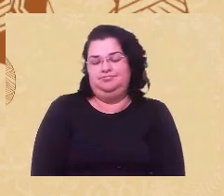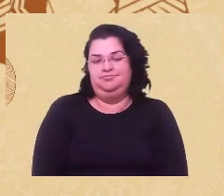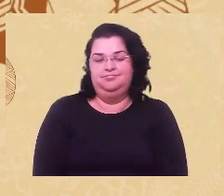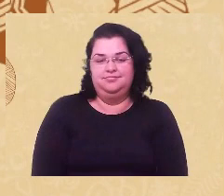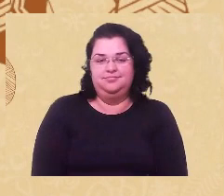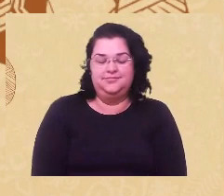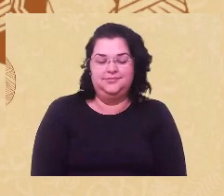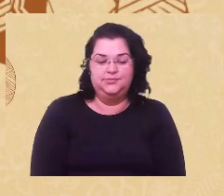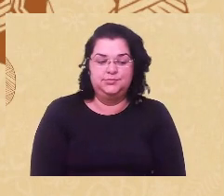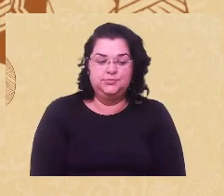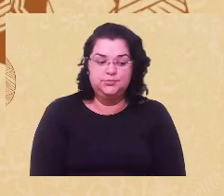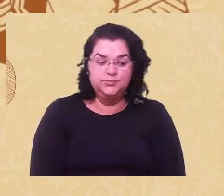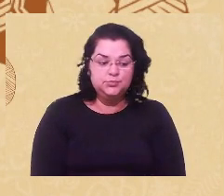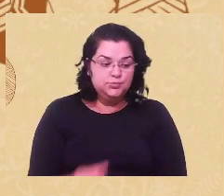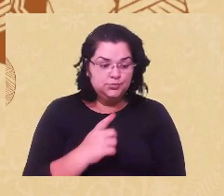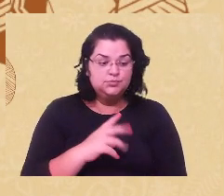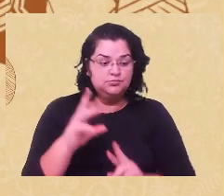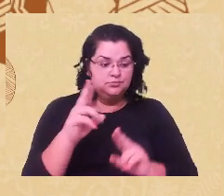diferenças